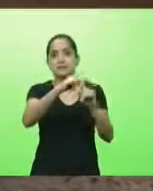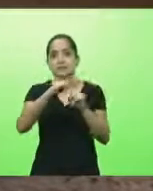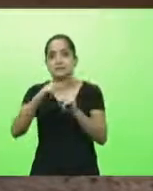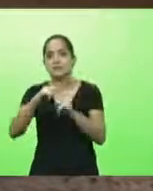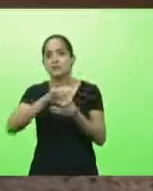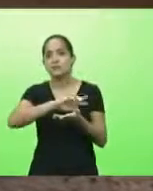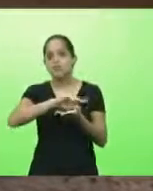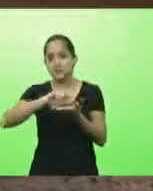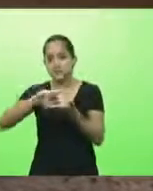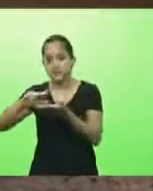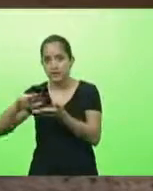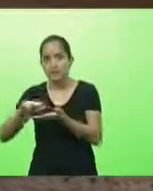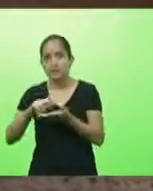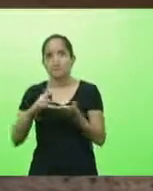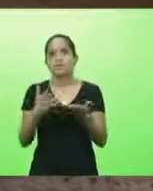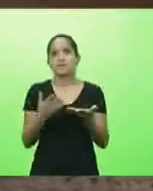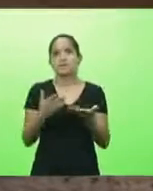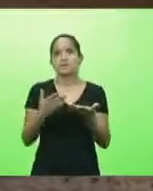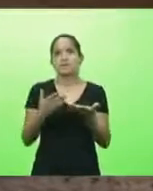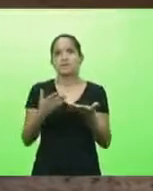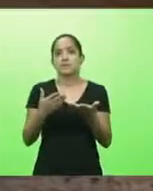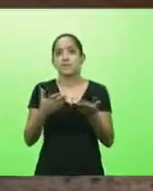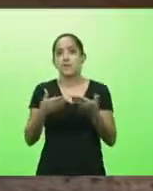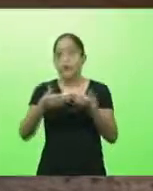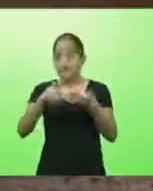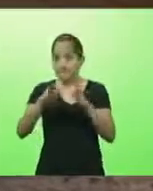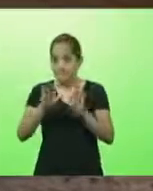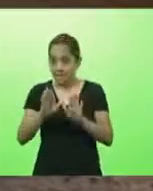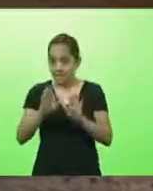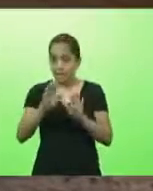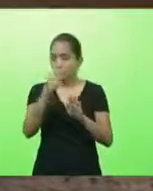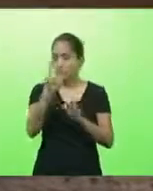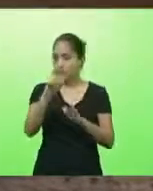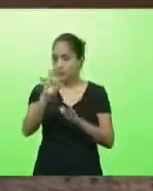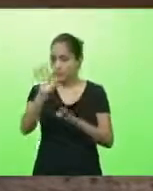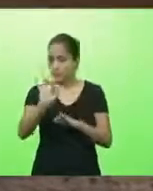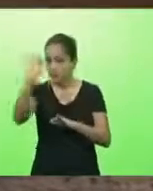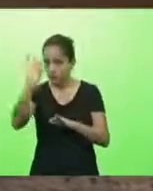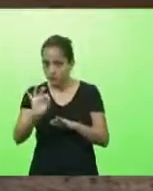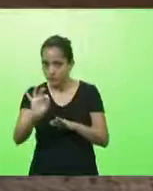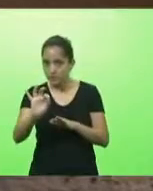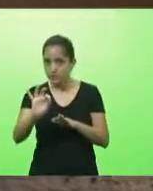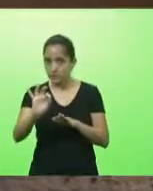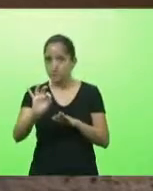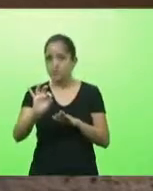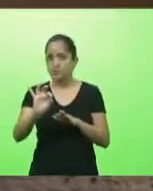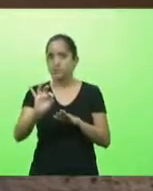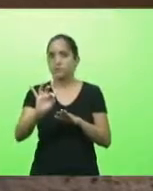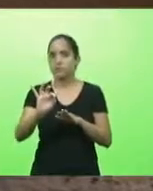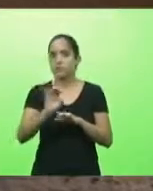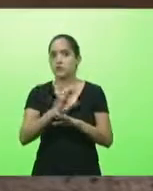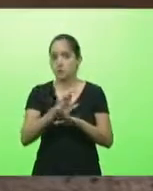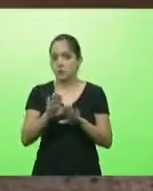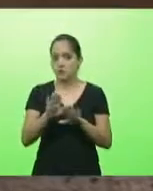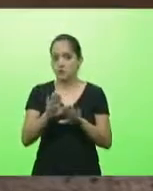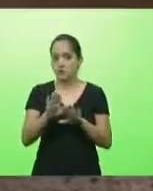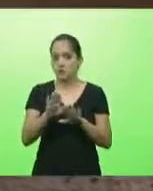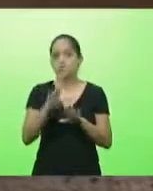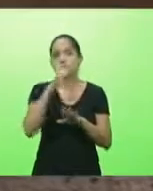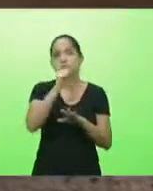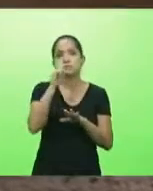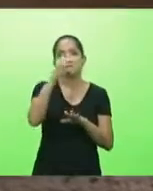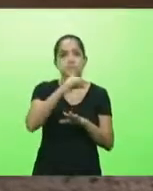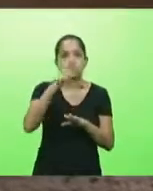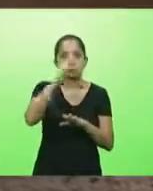demais setores poderiam estar abertos com 25% da sua capacidade final de semana